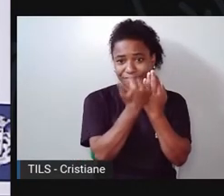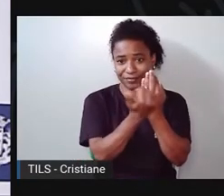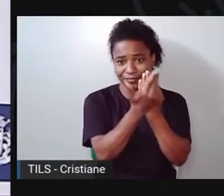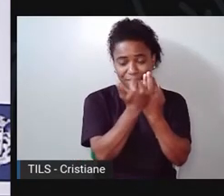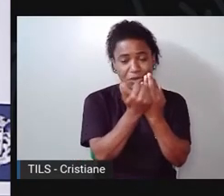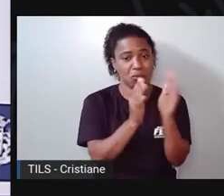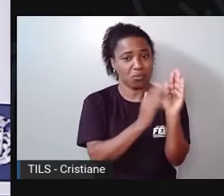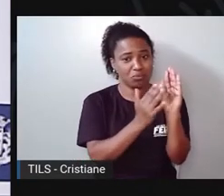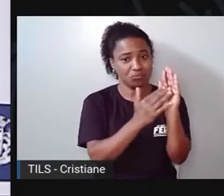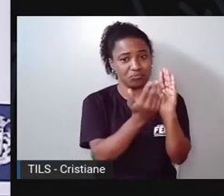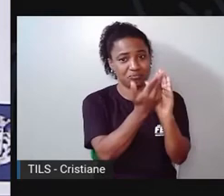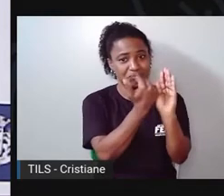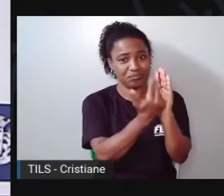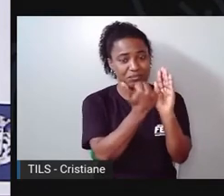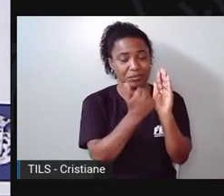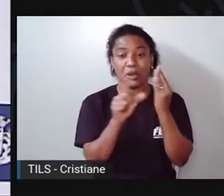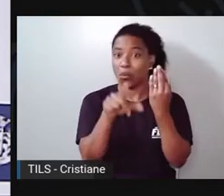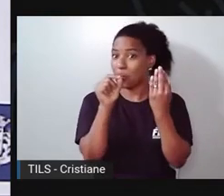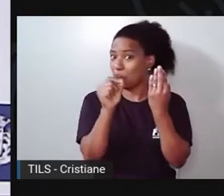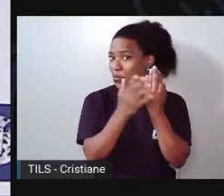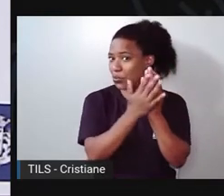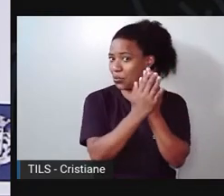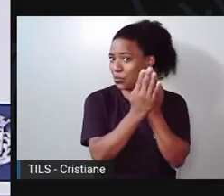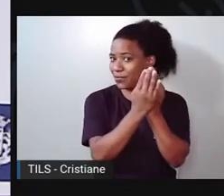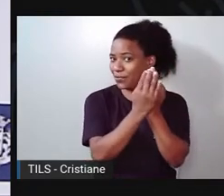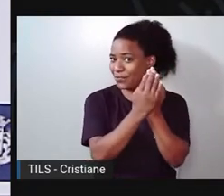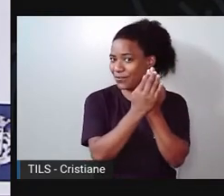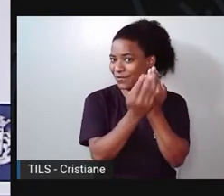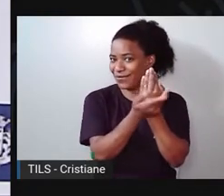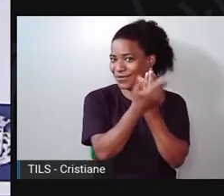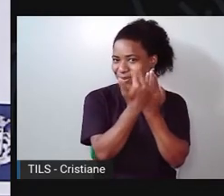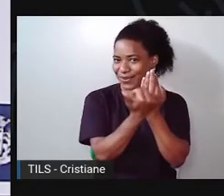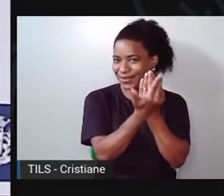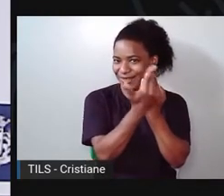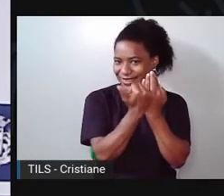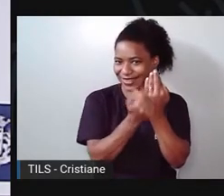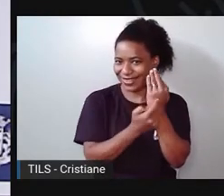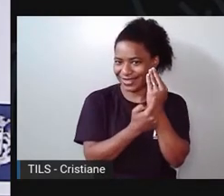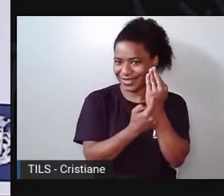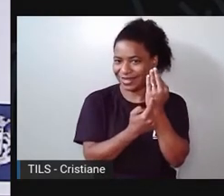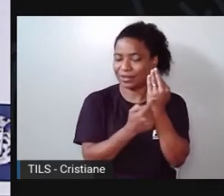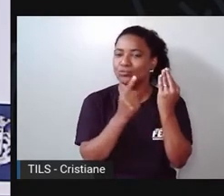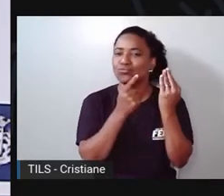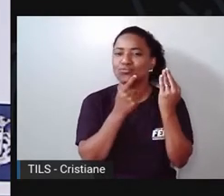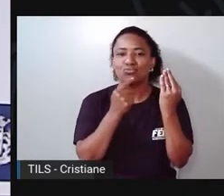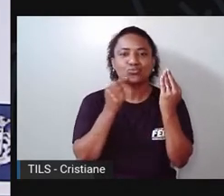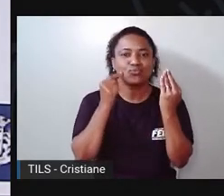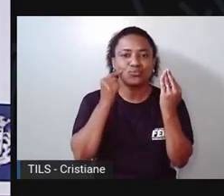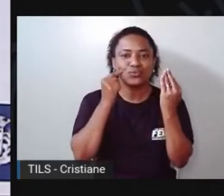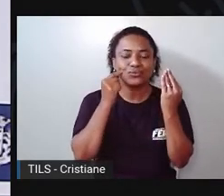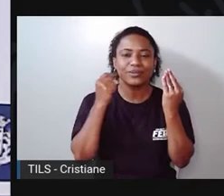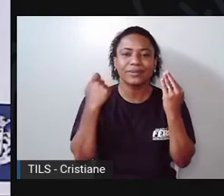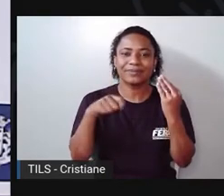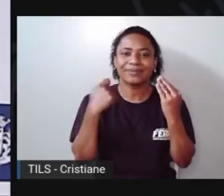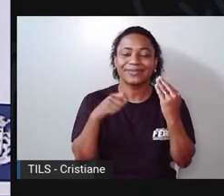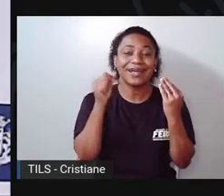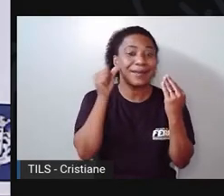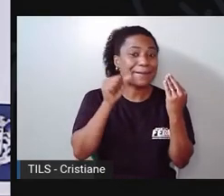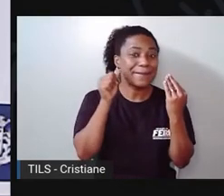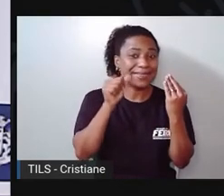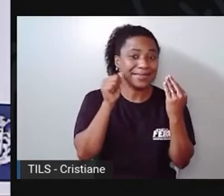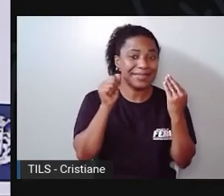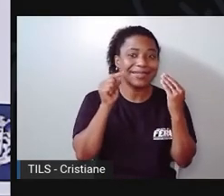colher. Então, a primeira coisa que eu vou fazer é a boca. A minha menina, ela vai estar